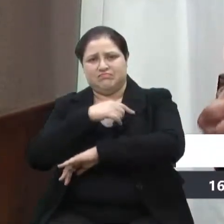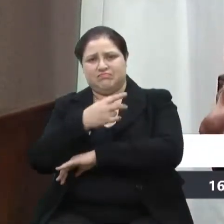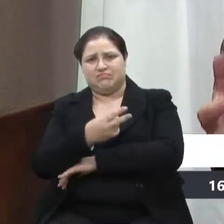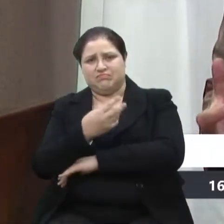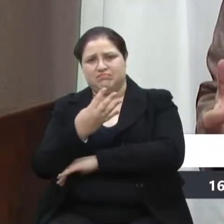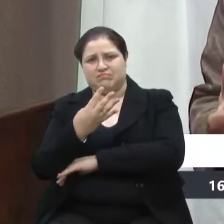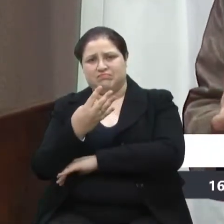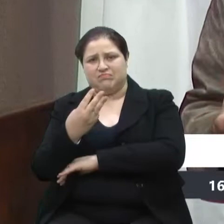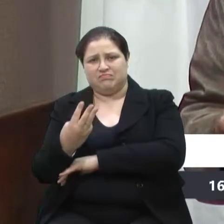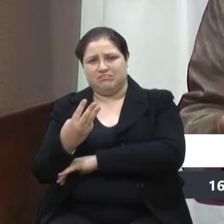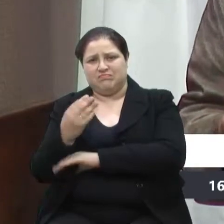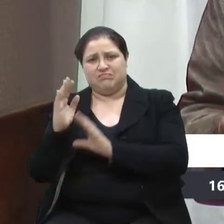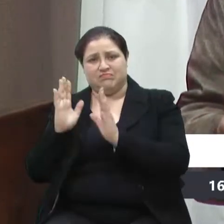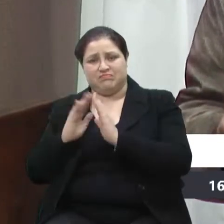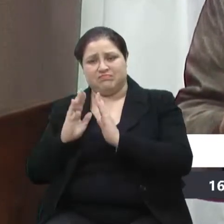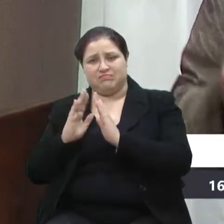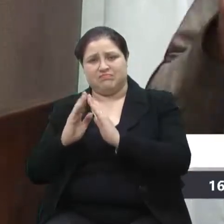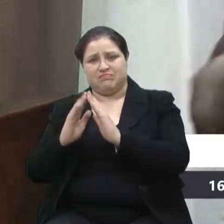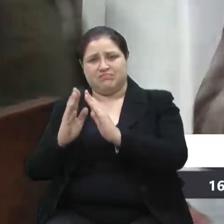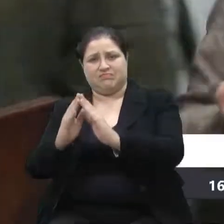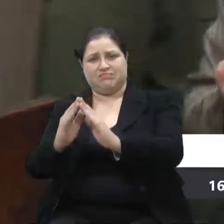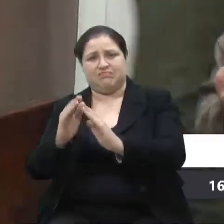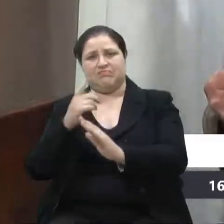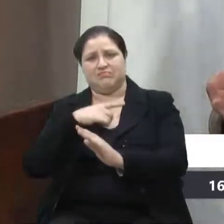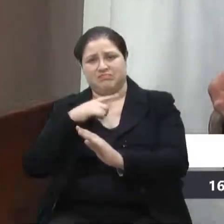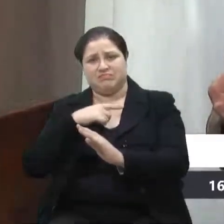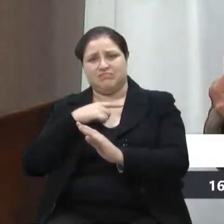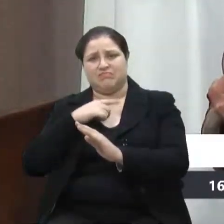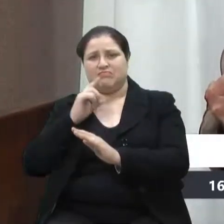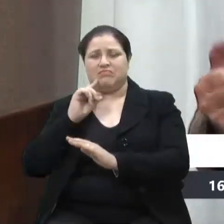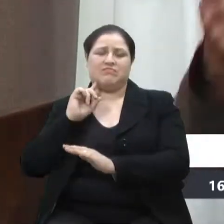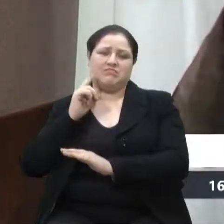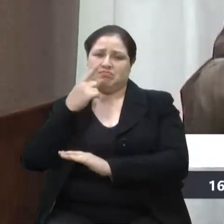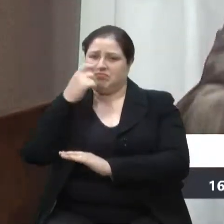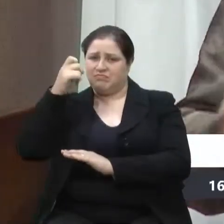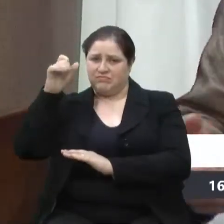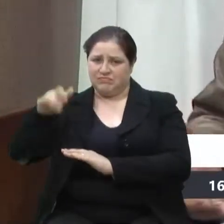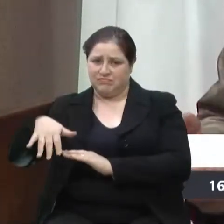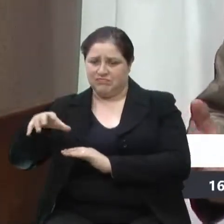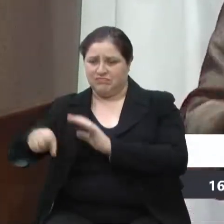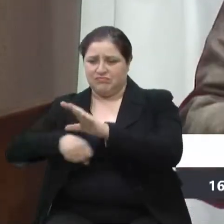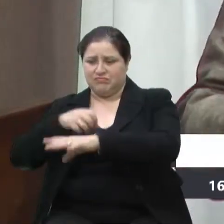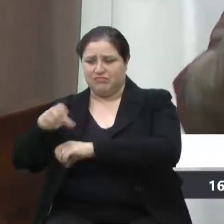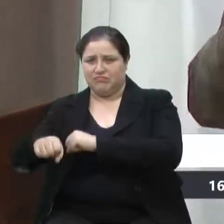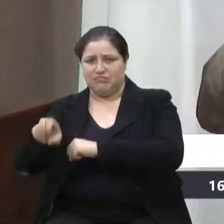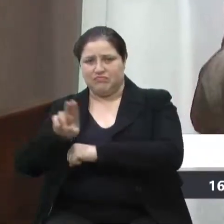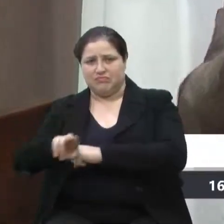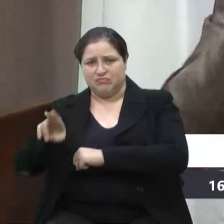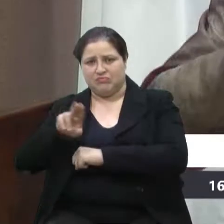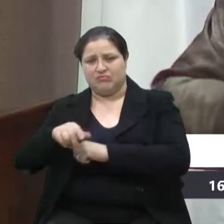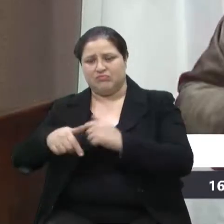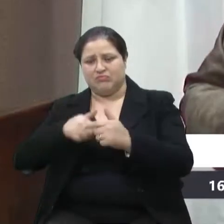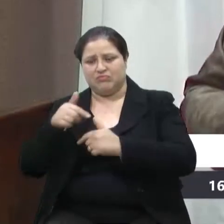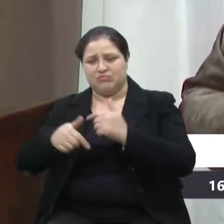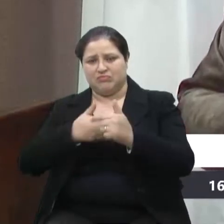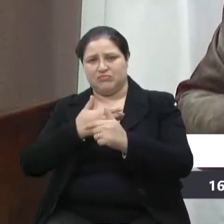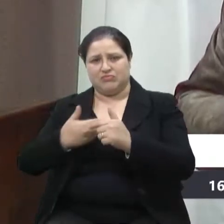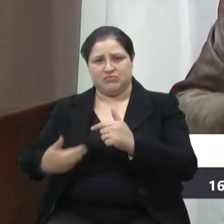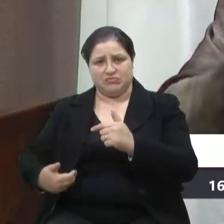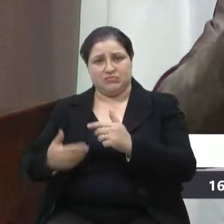243 casas. Tem coleta de lixo, utiliza os serviços públicos, estão lá, eles querem pagar.